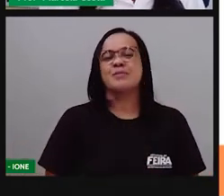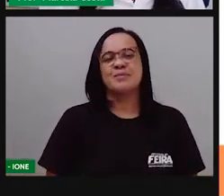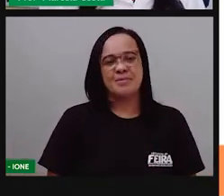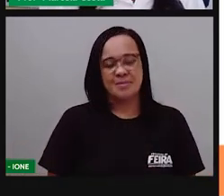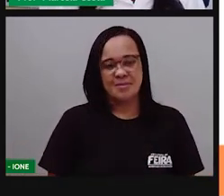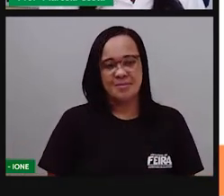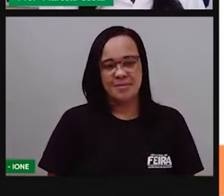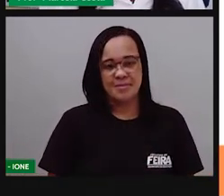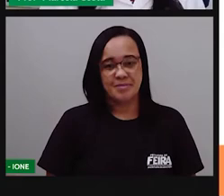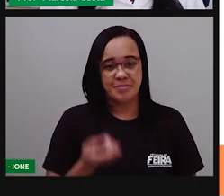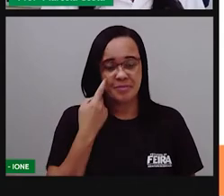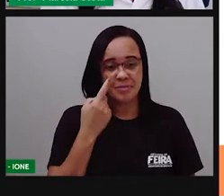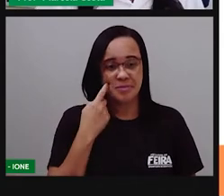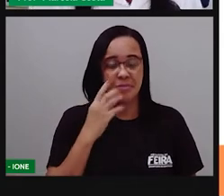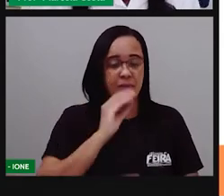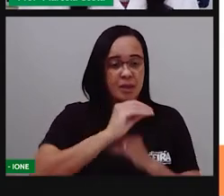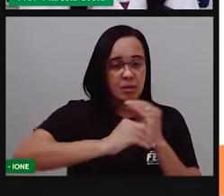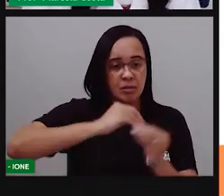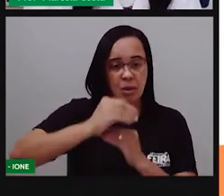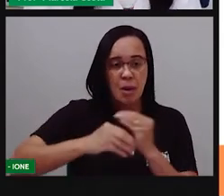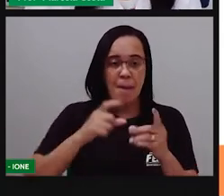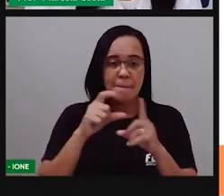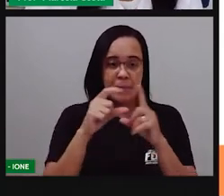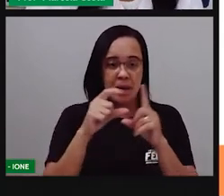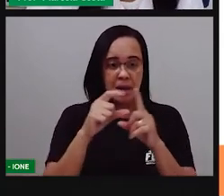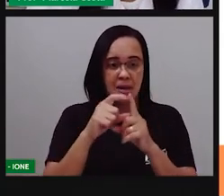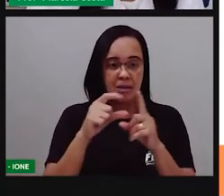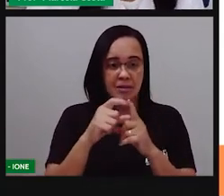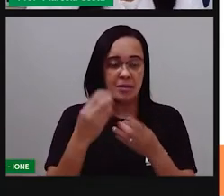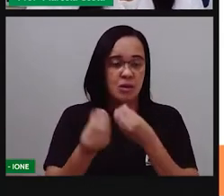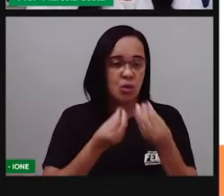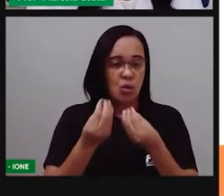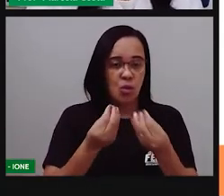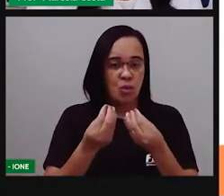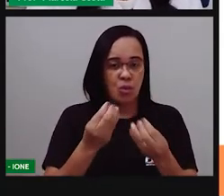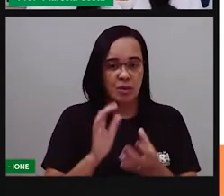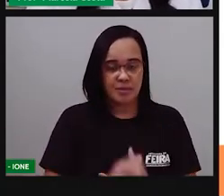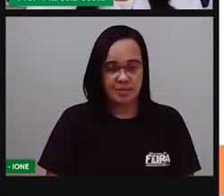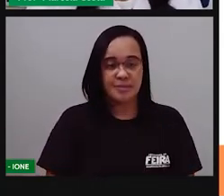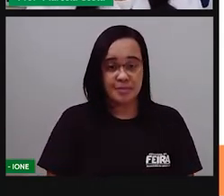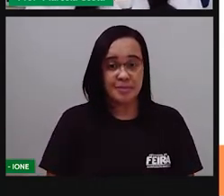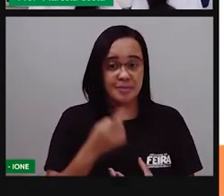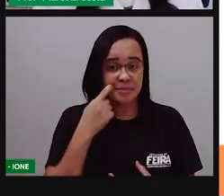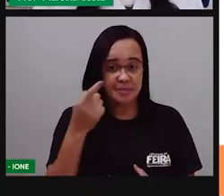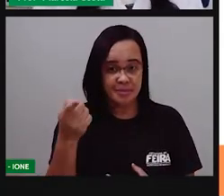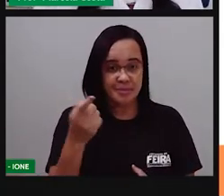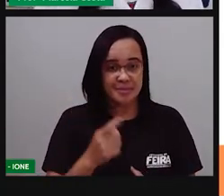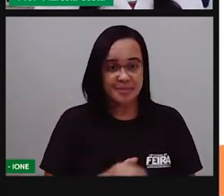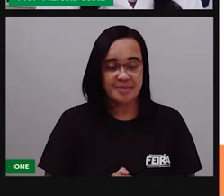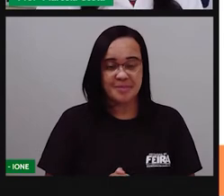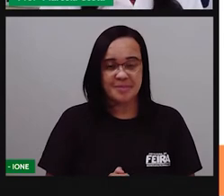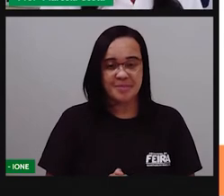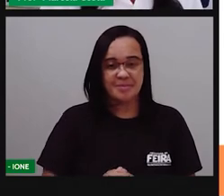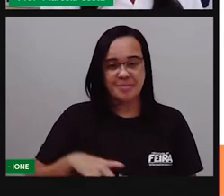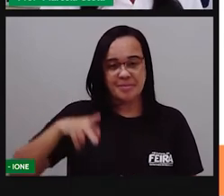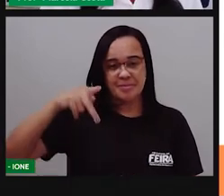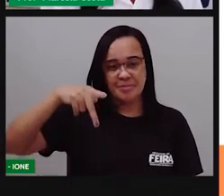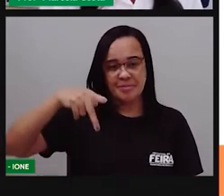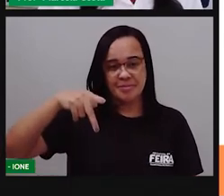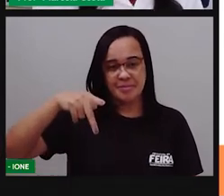Agora eu vou pegar uma sílaba desta e uma sílaba desta outra palavra. Ó.